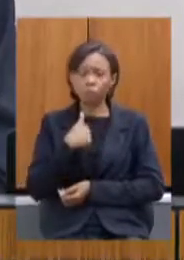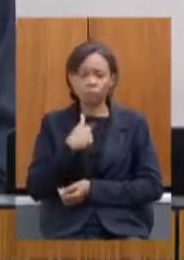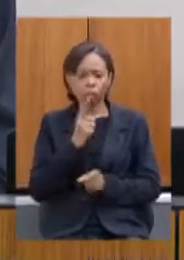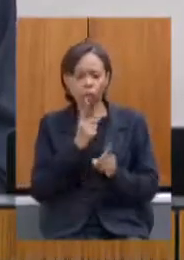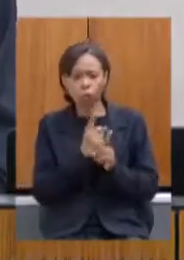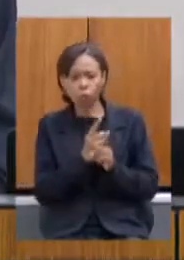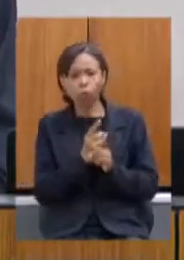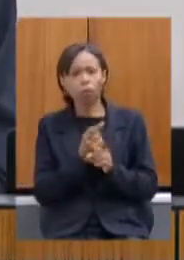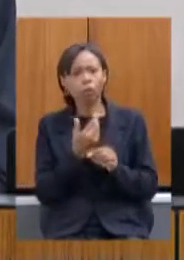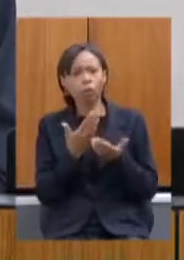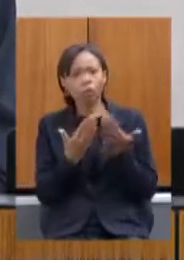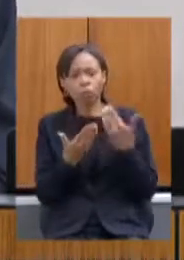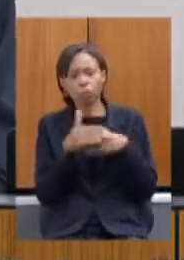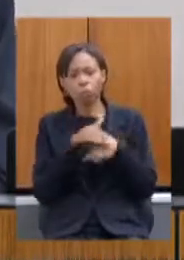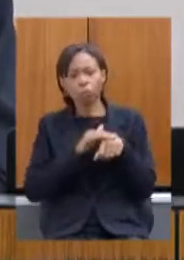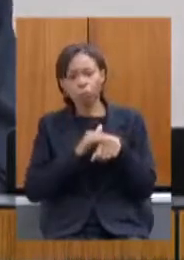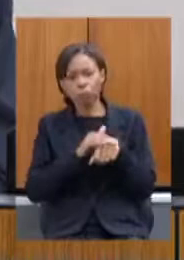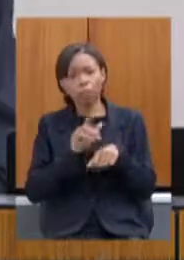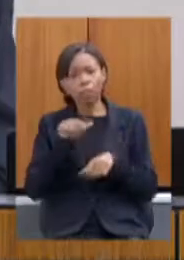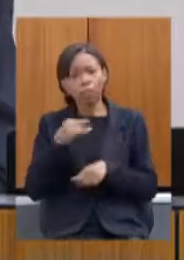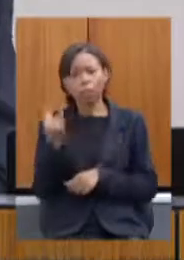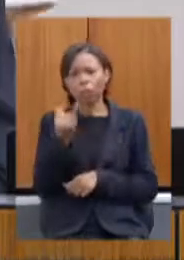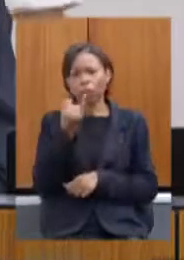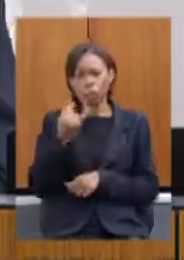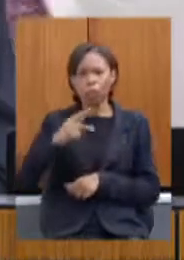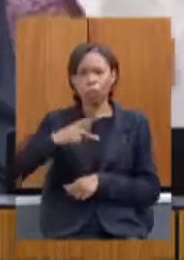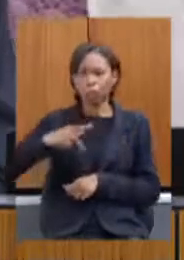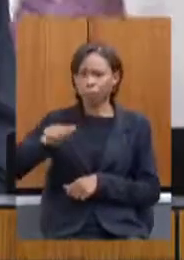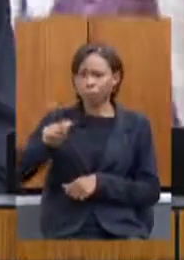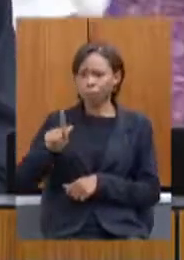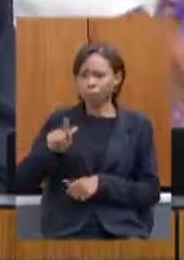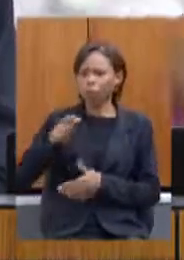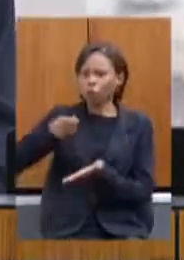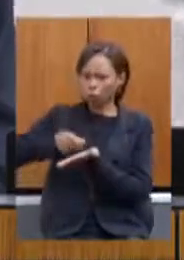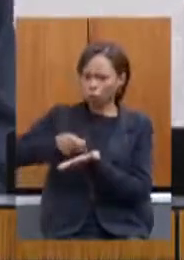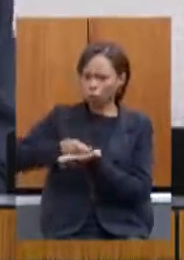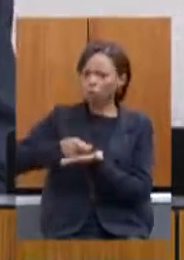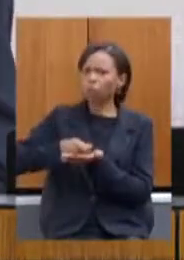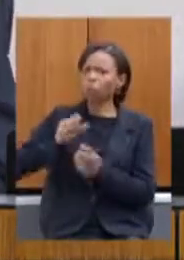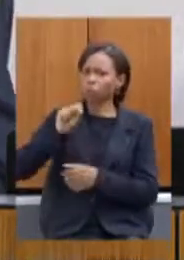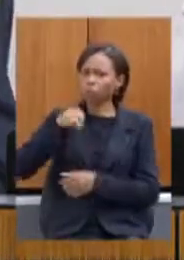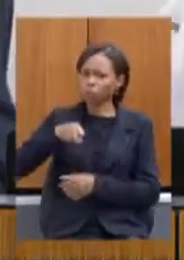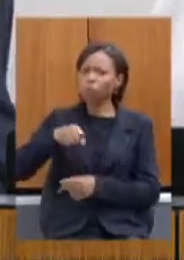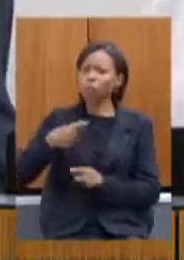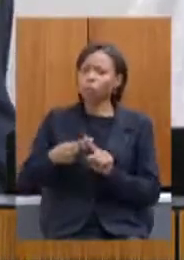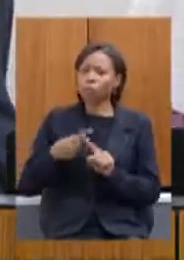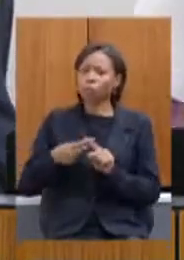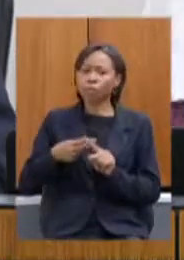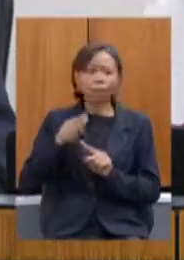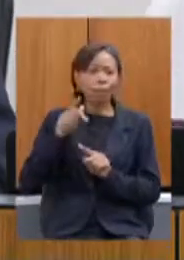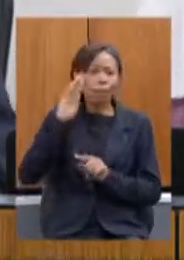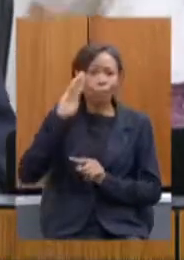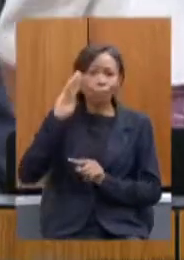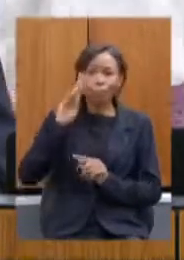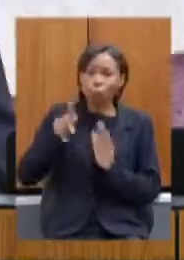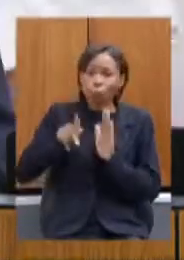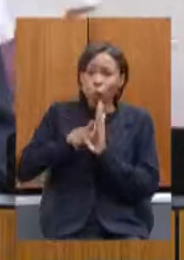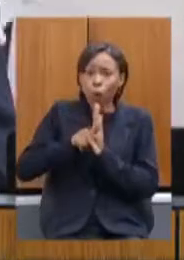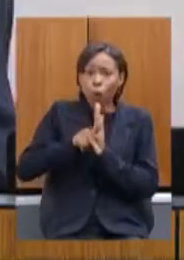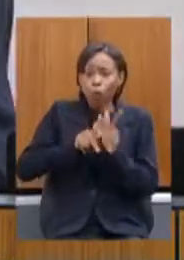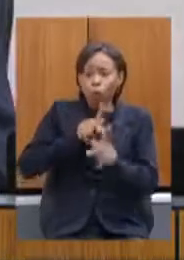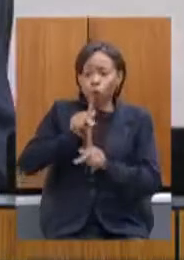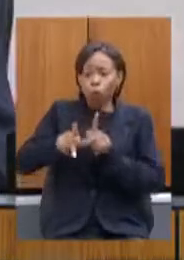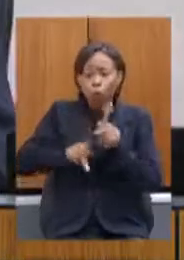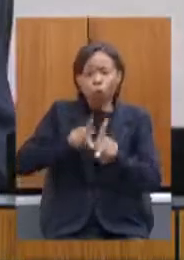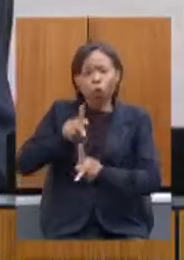que é importante as emendas serem positivas sim principalmente aquelas que advêm do povo então lhe agradeço